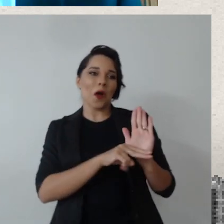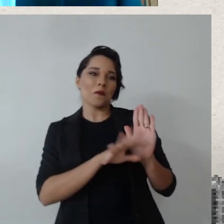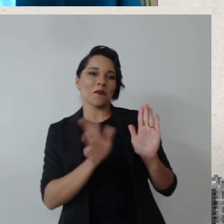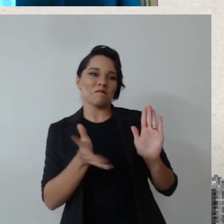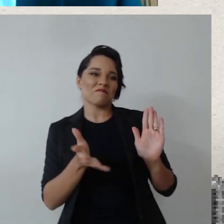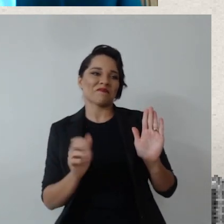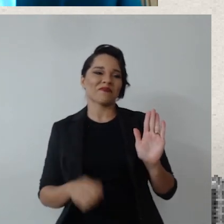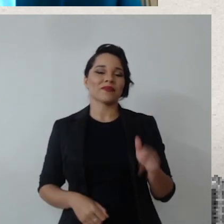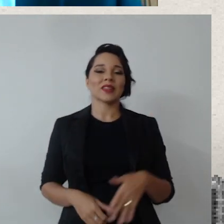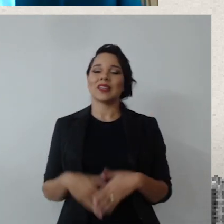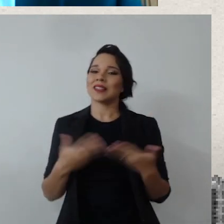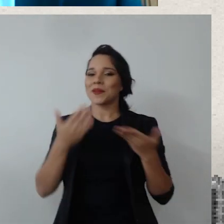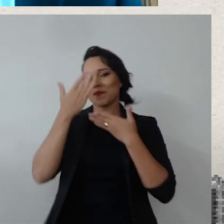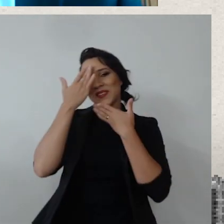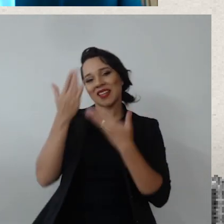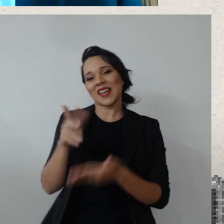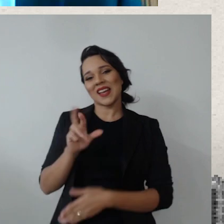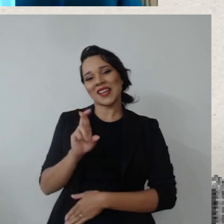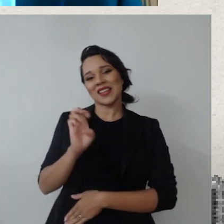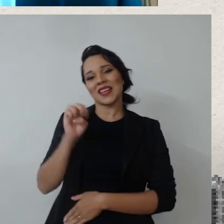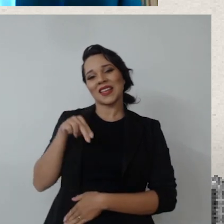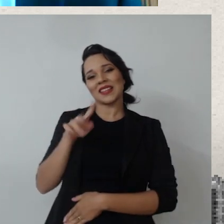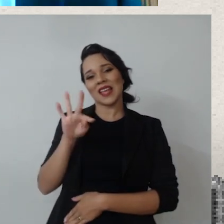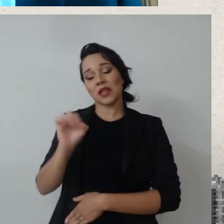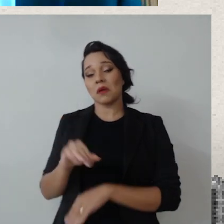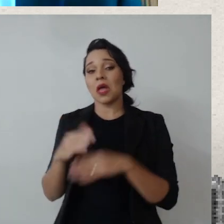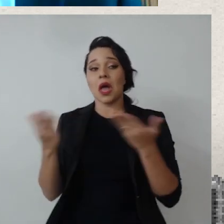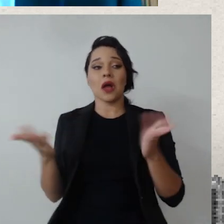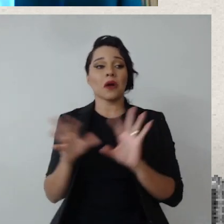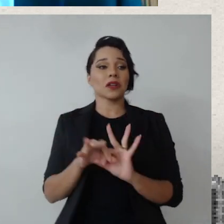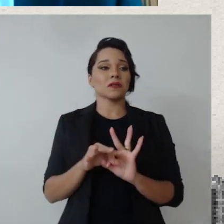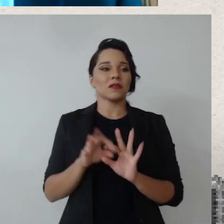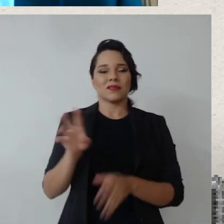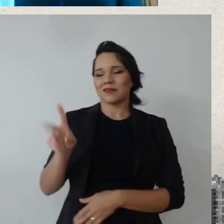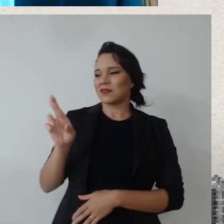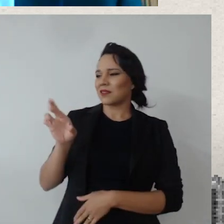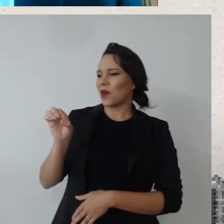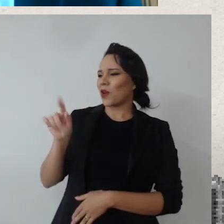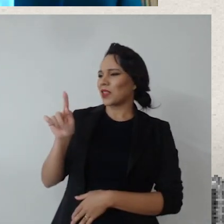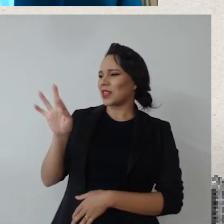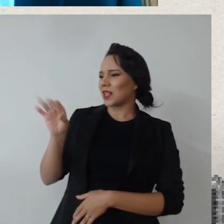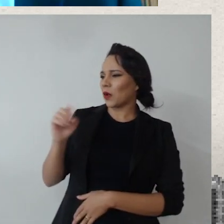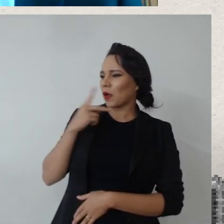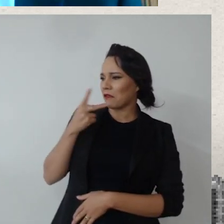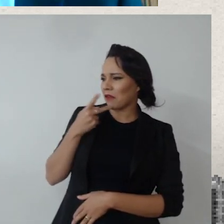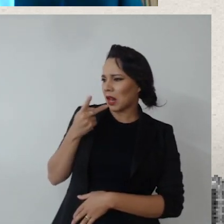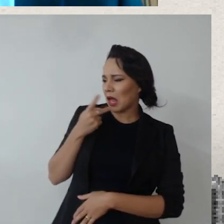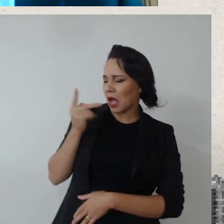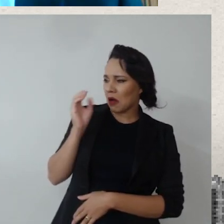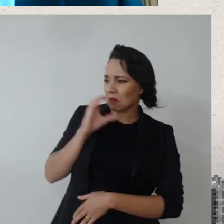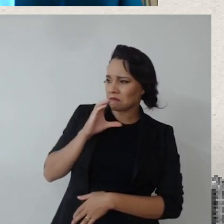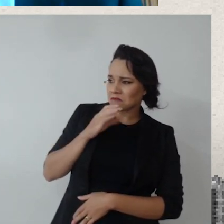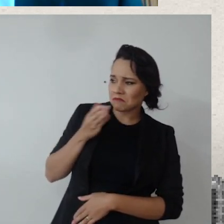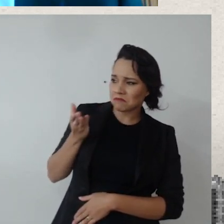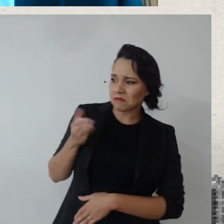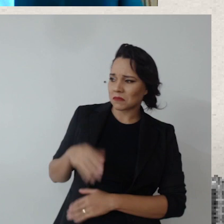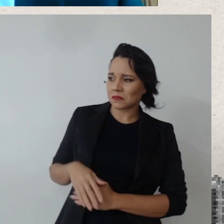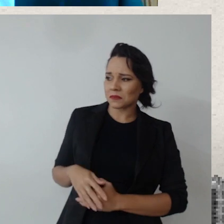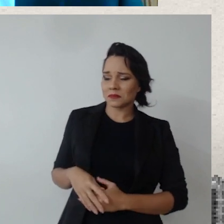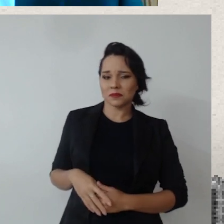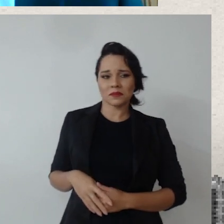mesmo, né, então assim, obrigada, Renato, a gente vai abrir agora, eu não sei, doutor Rodrigo quer falar algo?